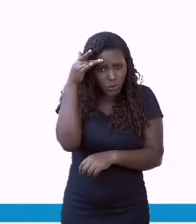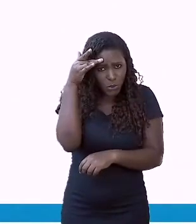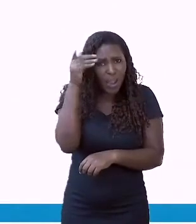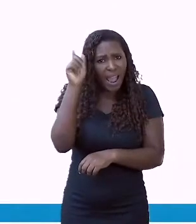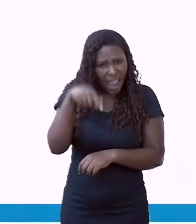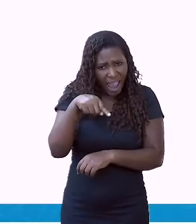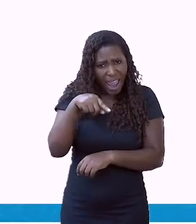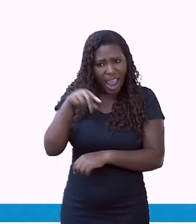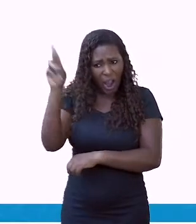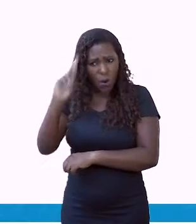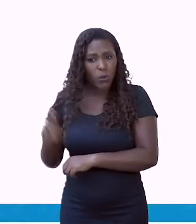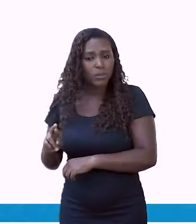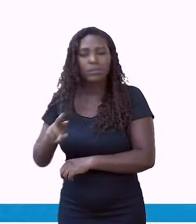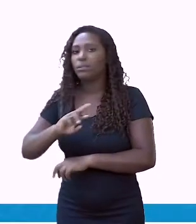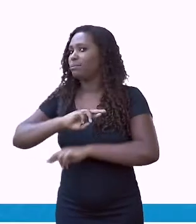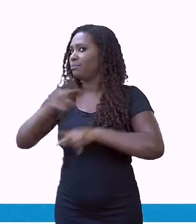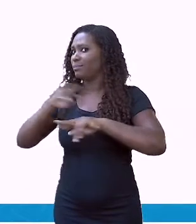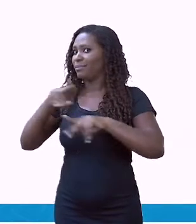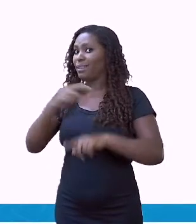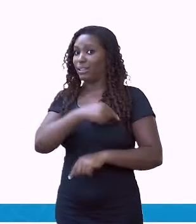Olha que interessante.